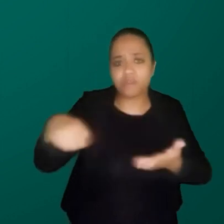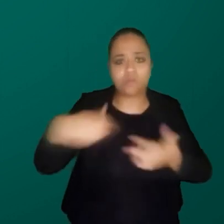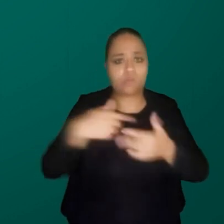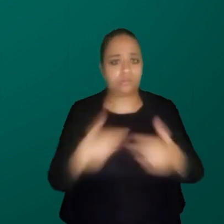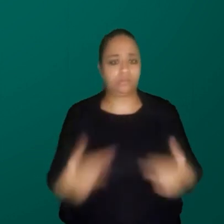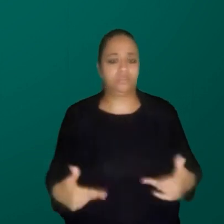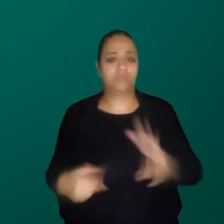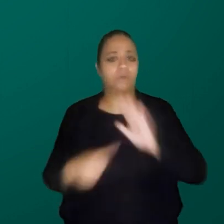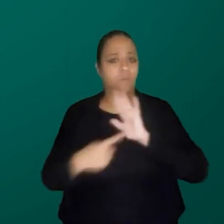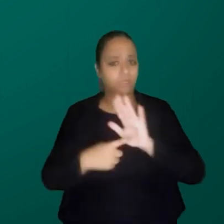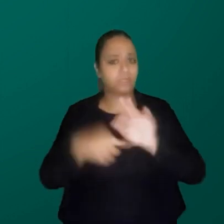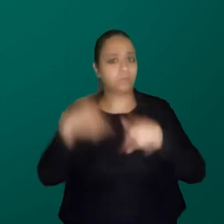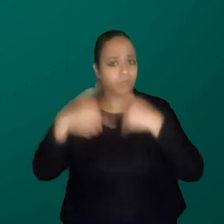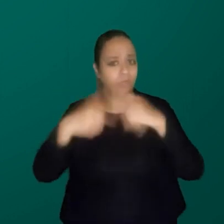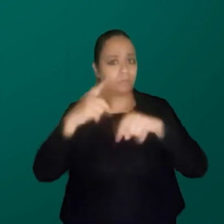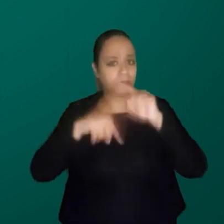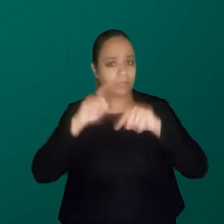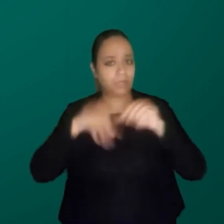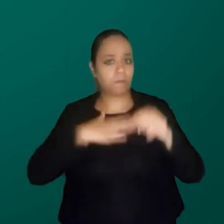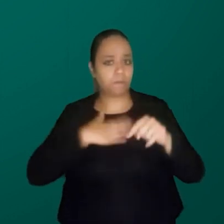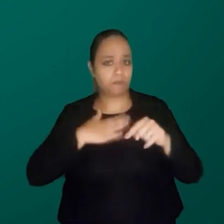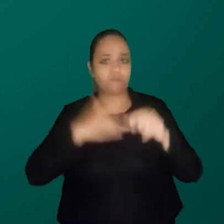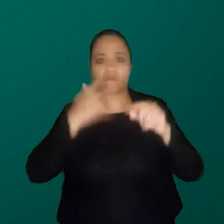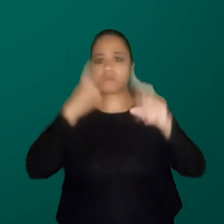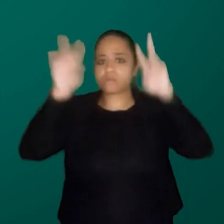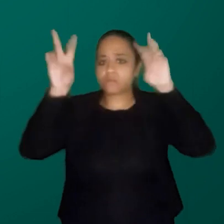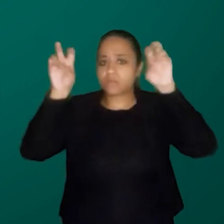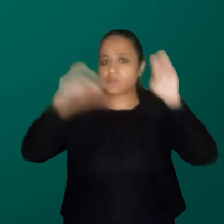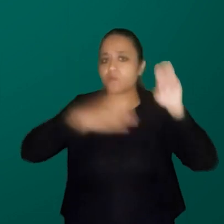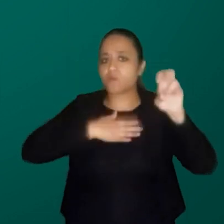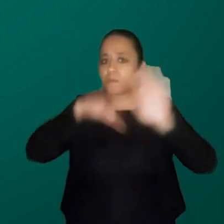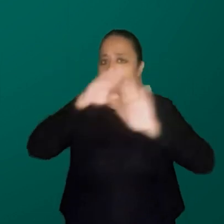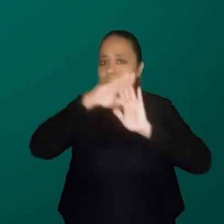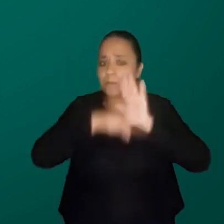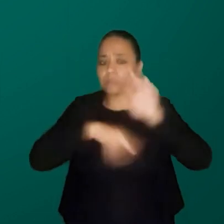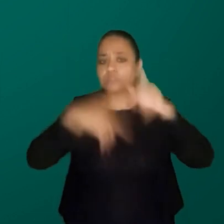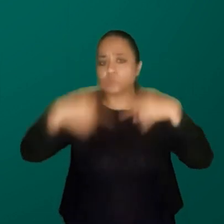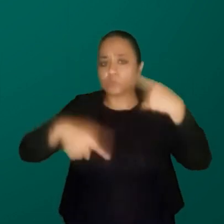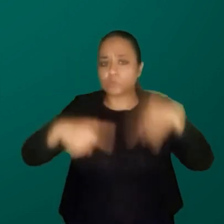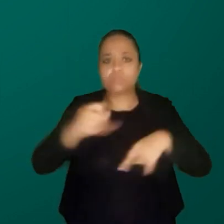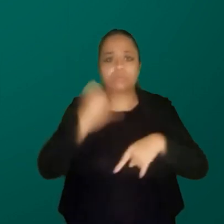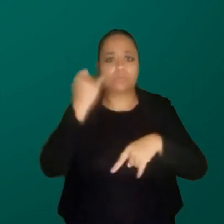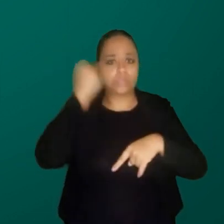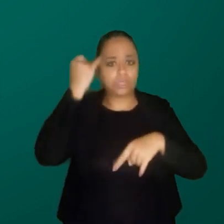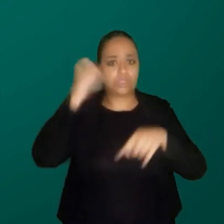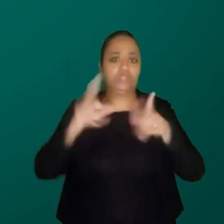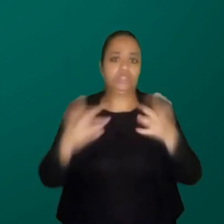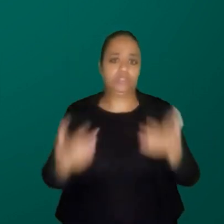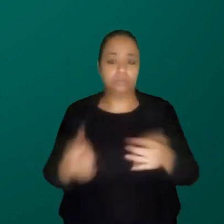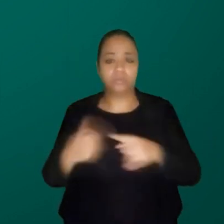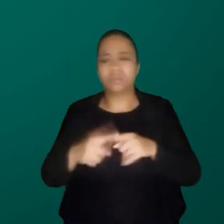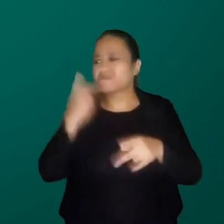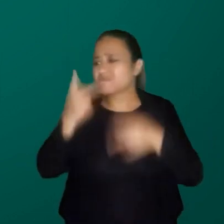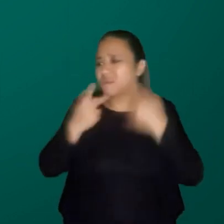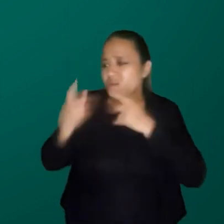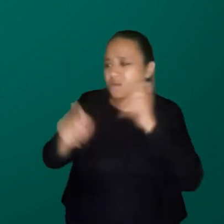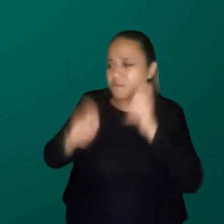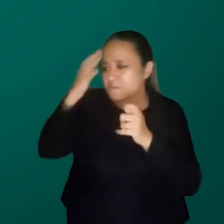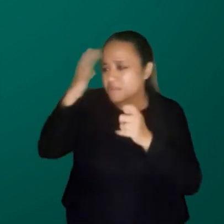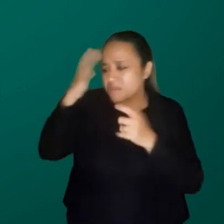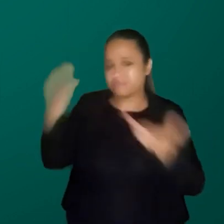Estou dando a minha volta ali com esse tema que é muito legal de abordar e necessário. E pensa também o que a gente pode falar. Eu,